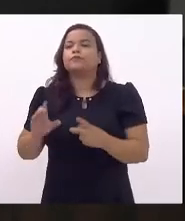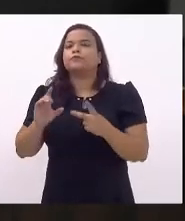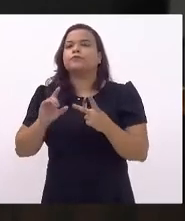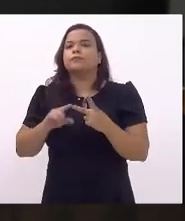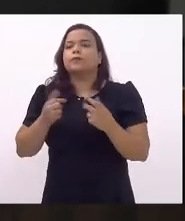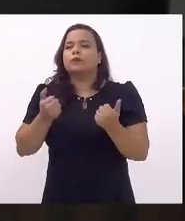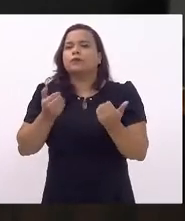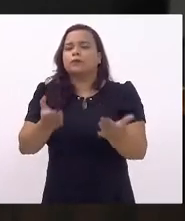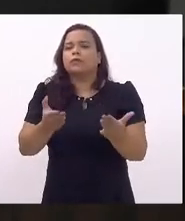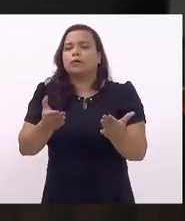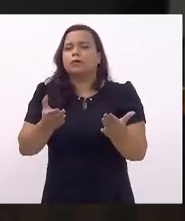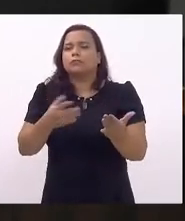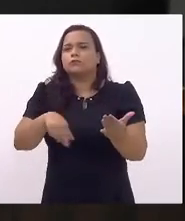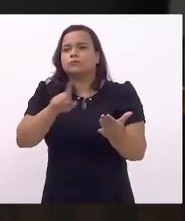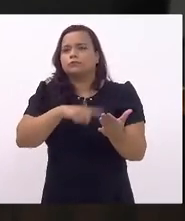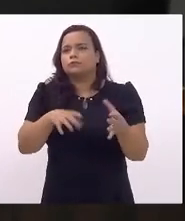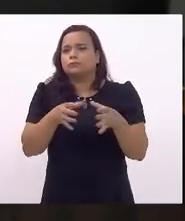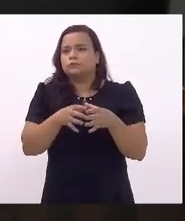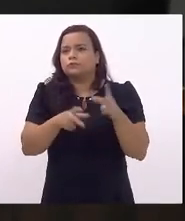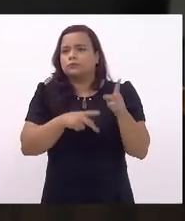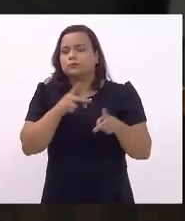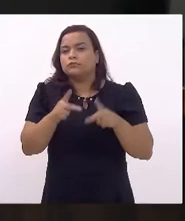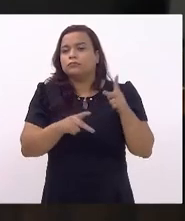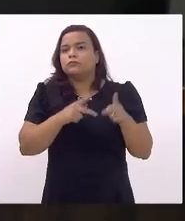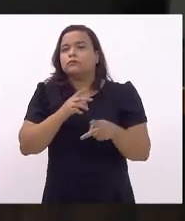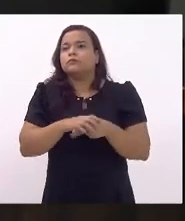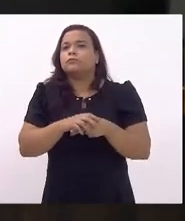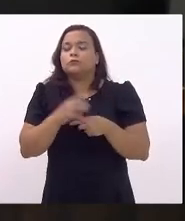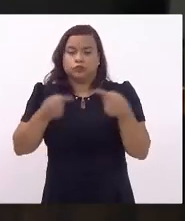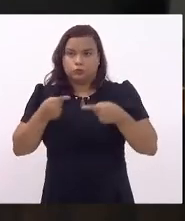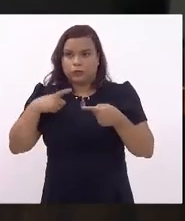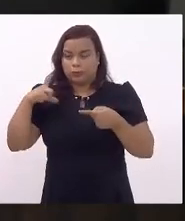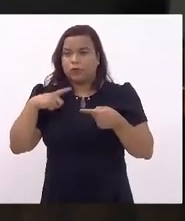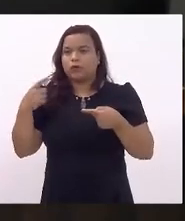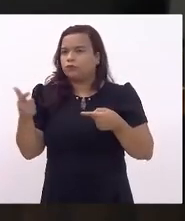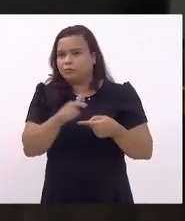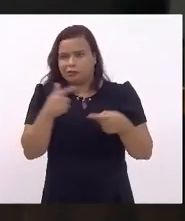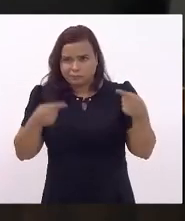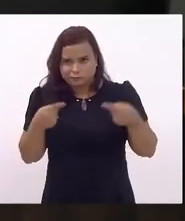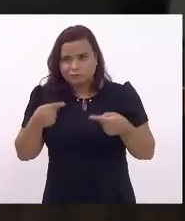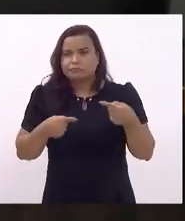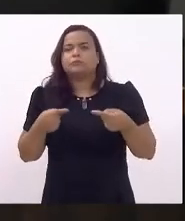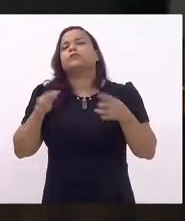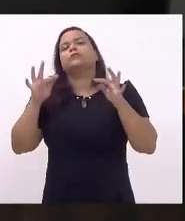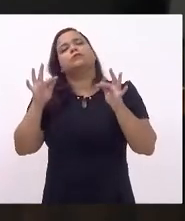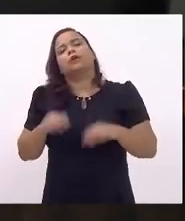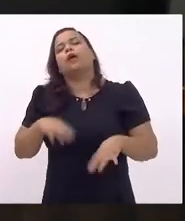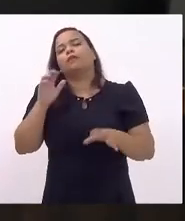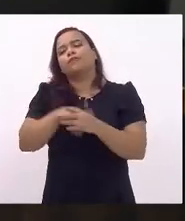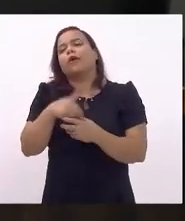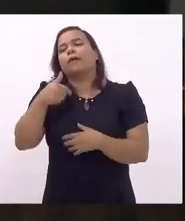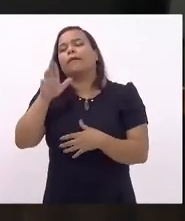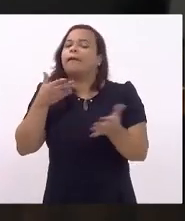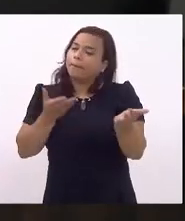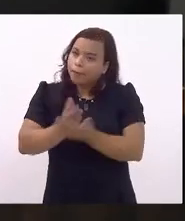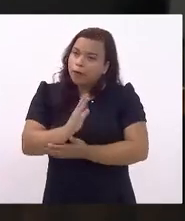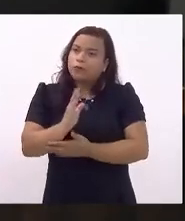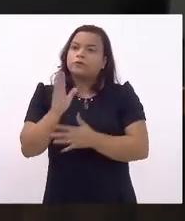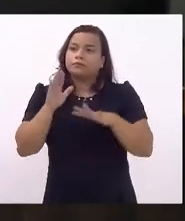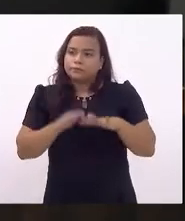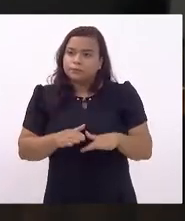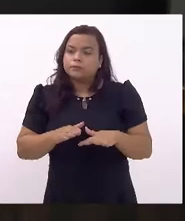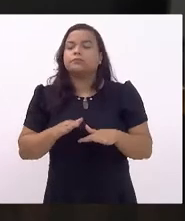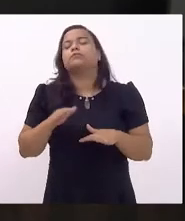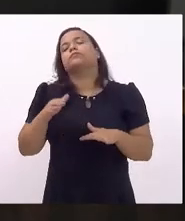favorável ao relator deputado Sérgio Fernandes. Em discussão, não havendo o querer discutir, encerrada a discussão. Em votação, os senhores que aprovam, permaneçam como estão.